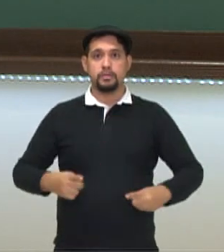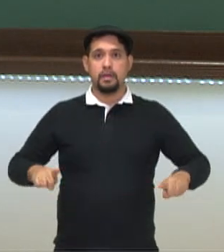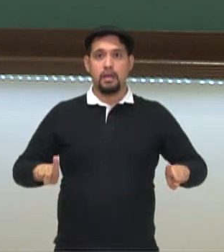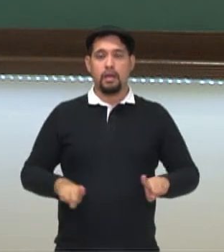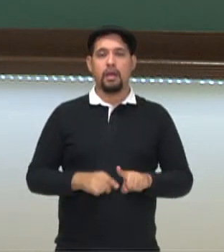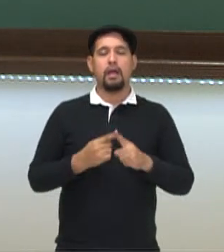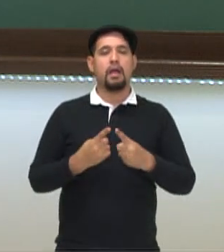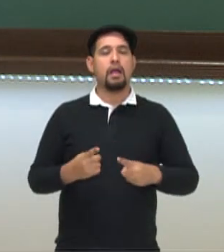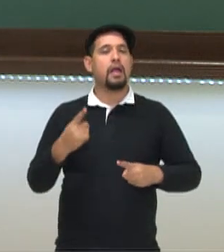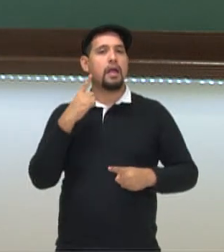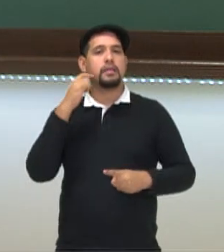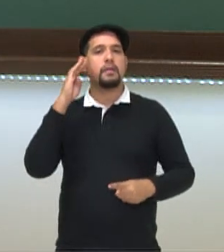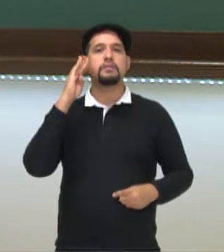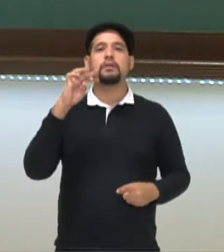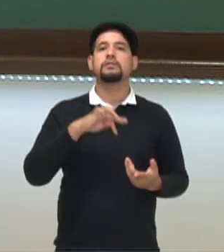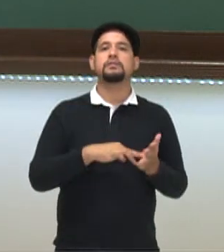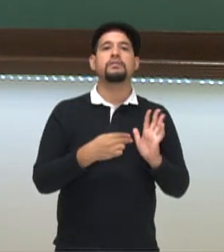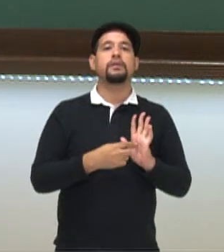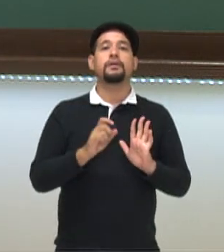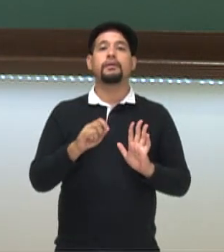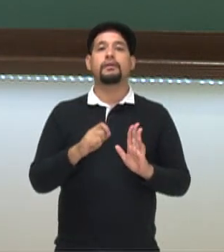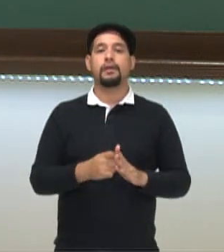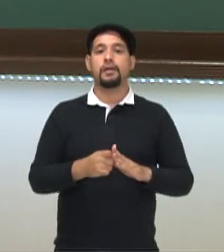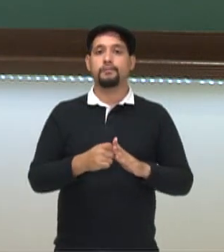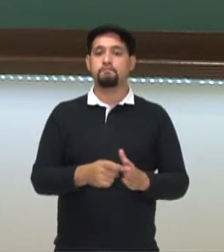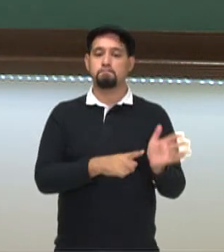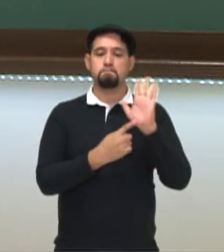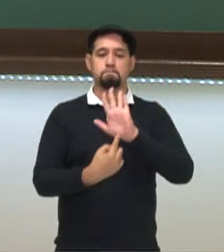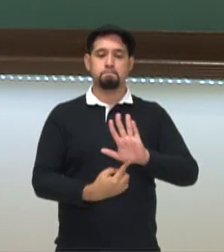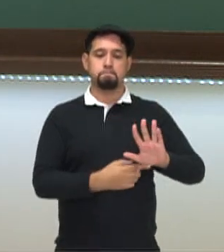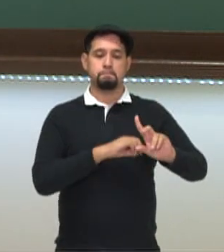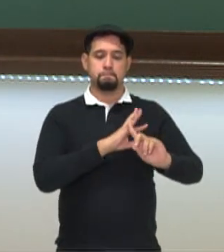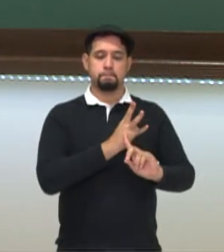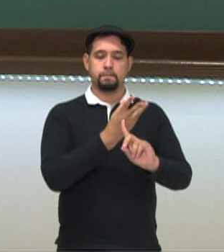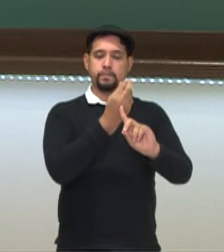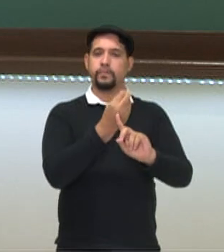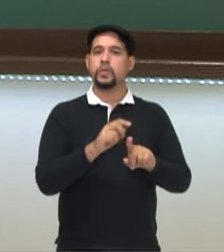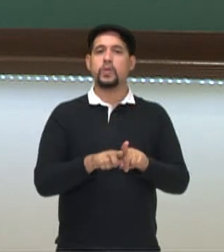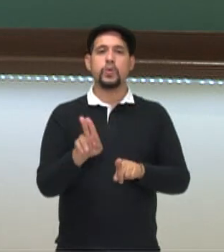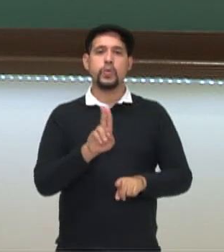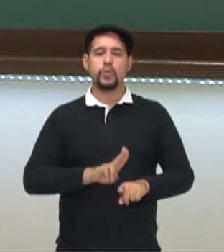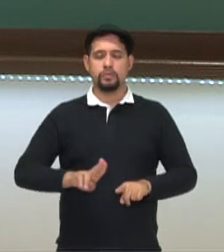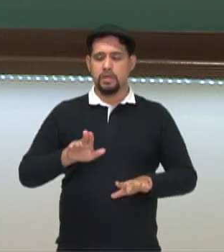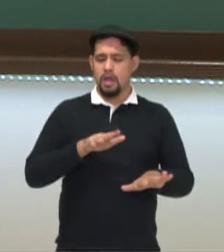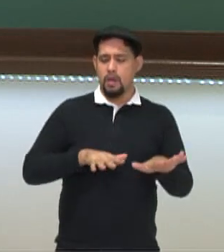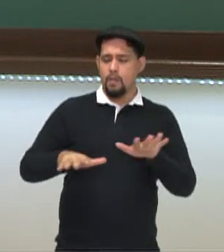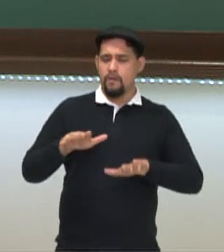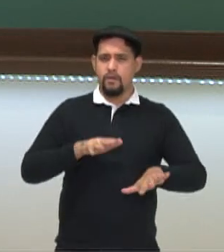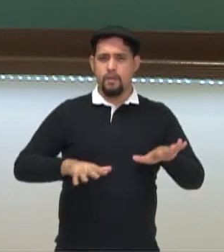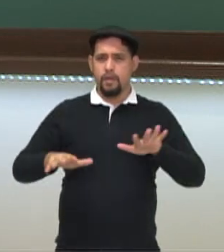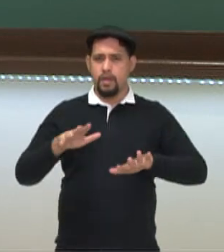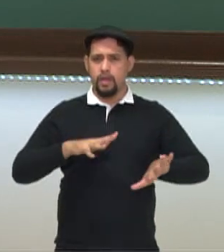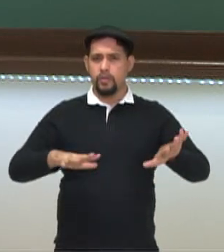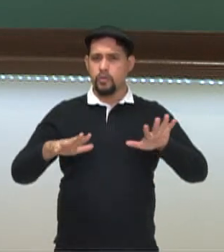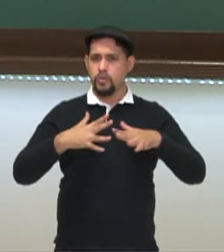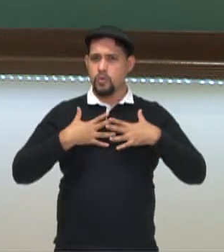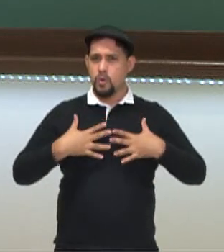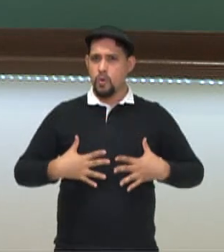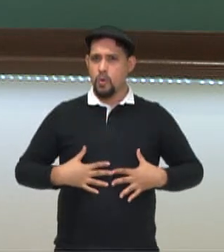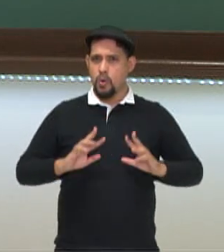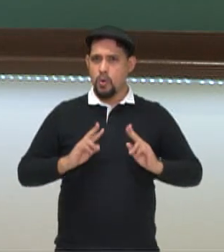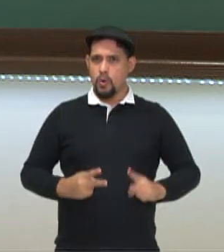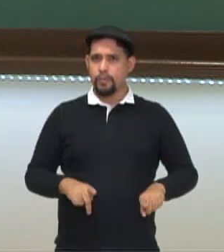principal, manifestação artística, que faz uso dos movimentos do nosso corpo.